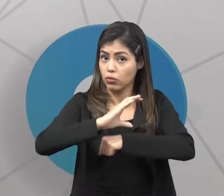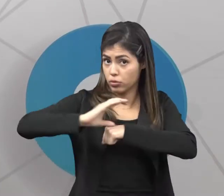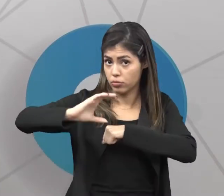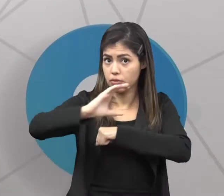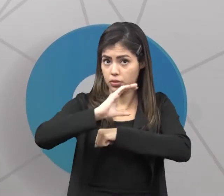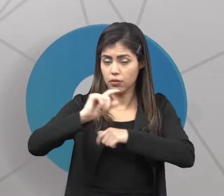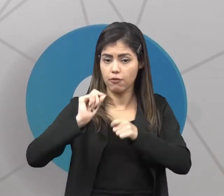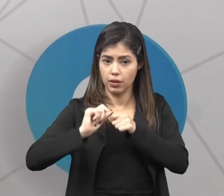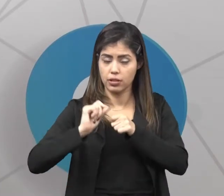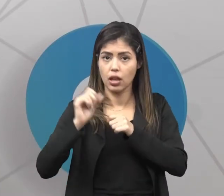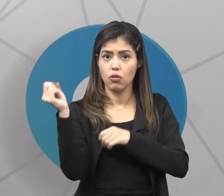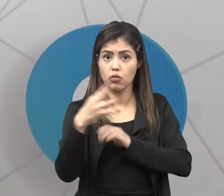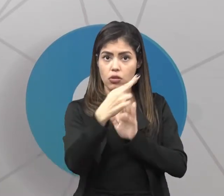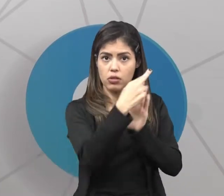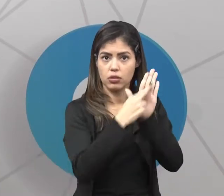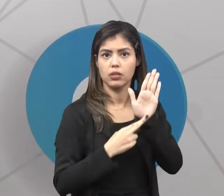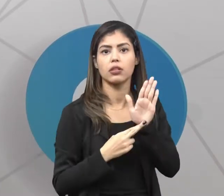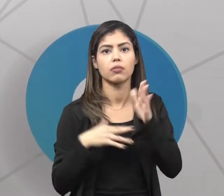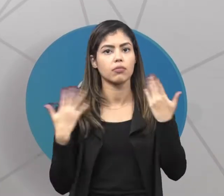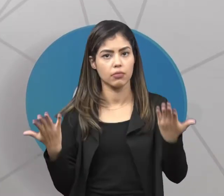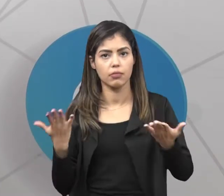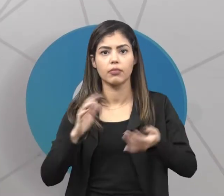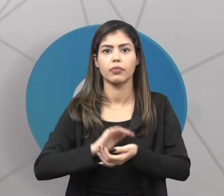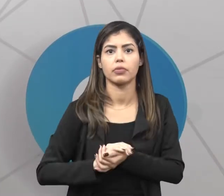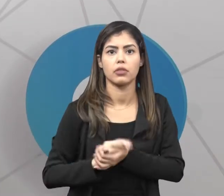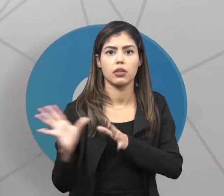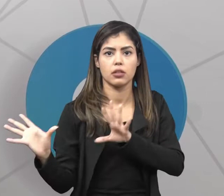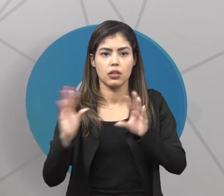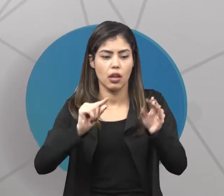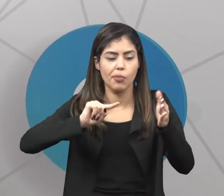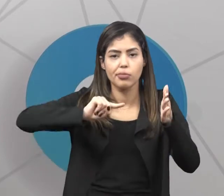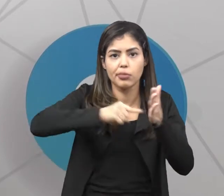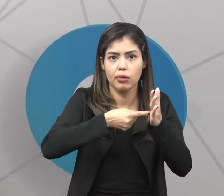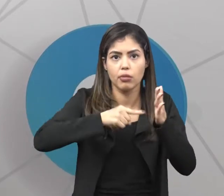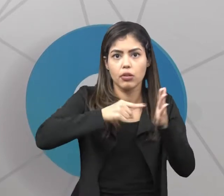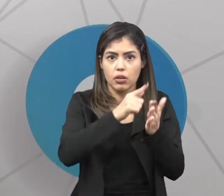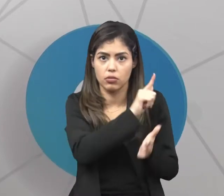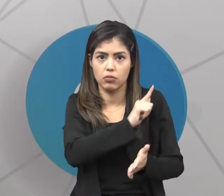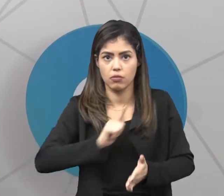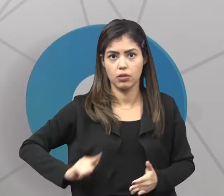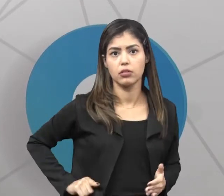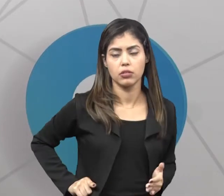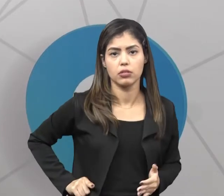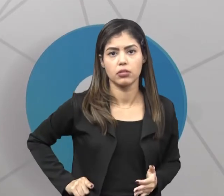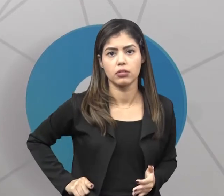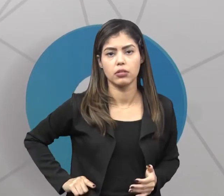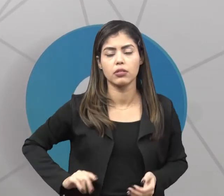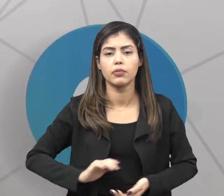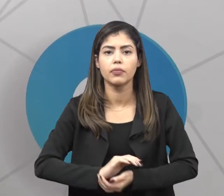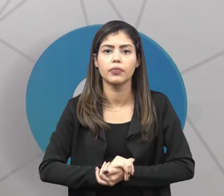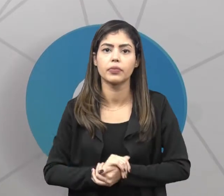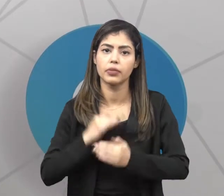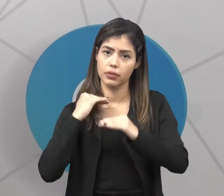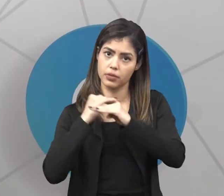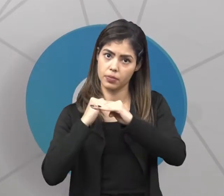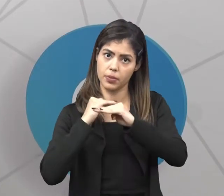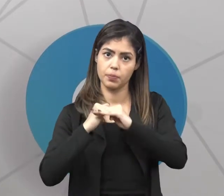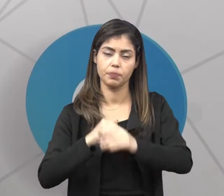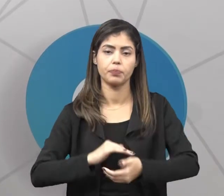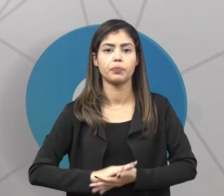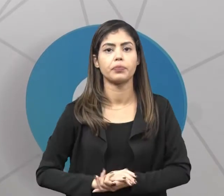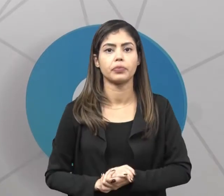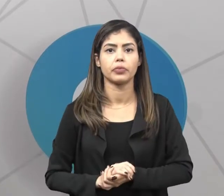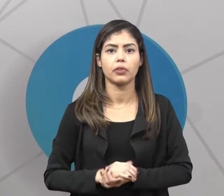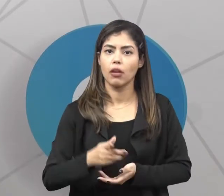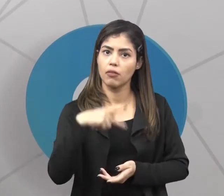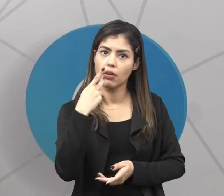as suas normas, as suas regras, limitando o poder do governante. E também ele